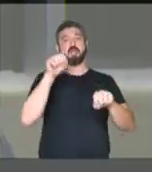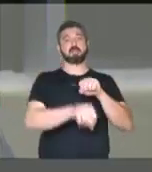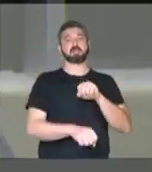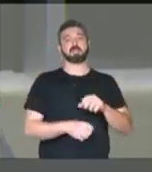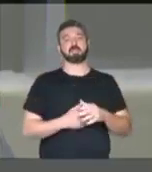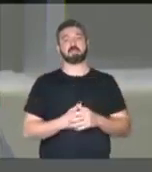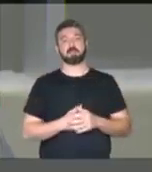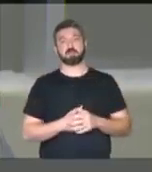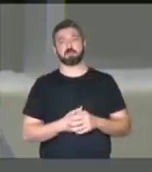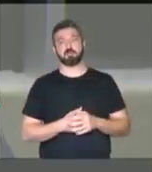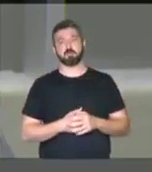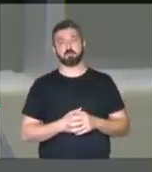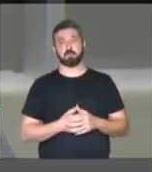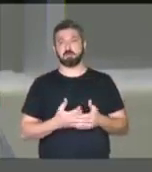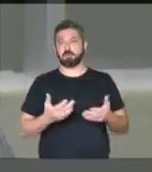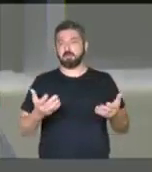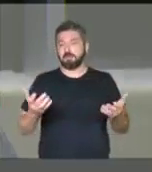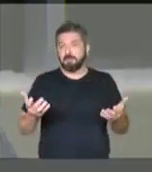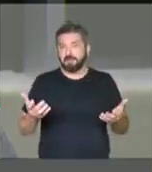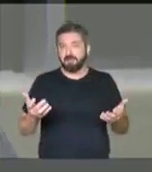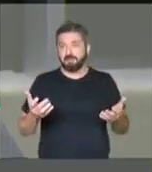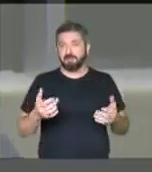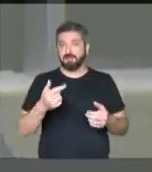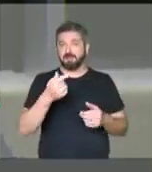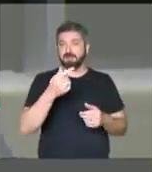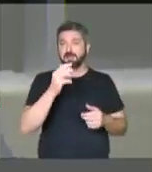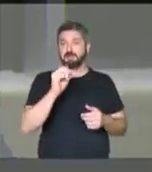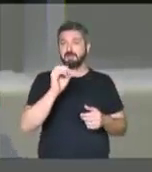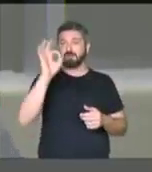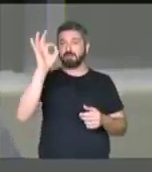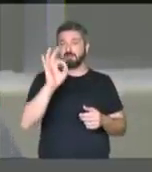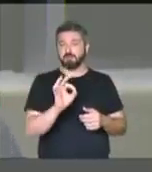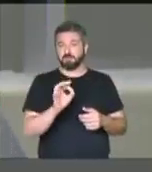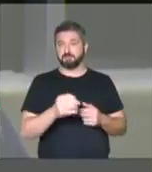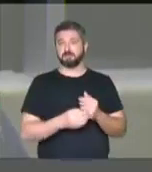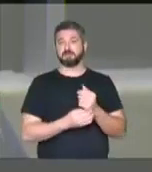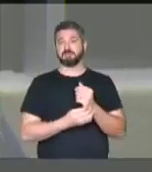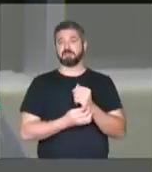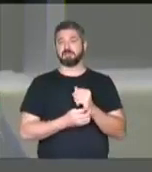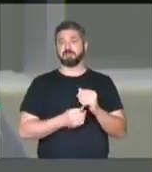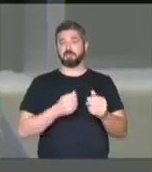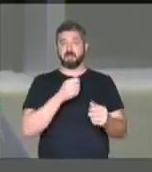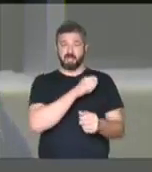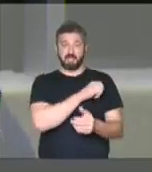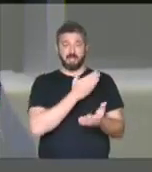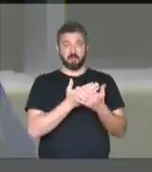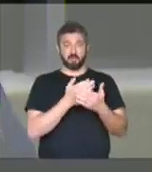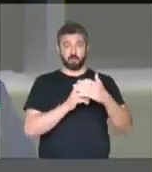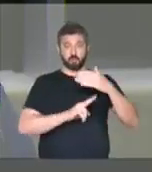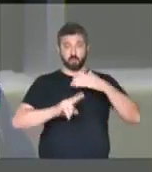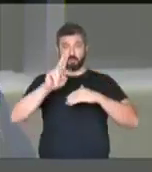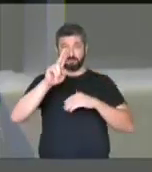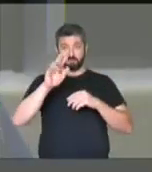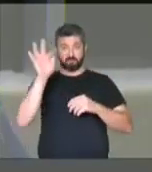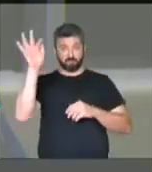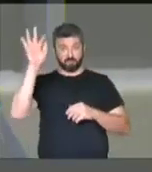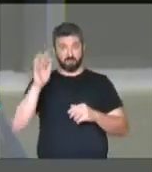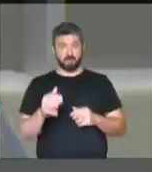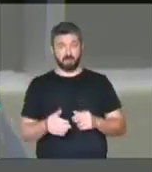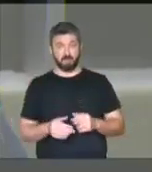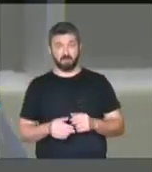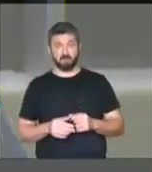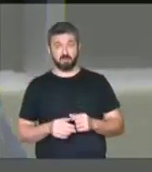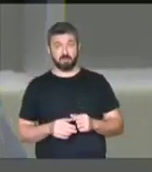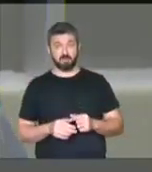assassinados. Ora, mais de 70% dos estudantes das universidades federais